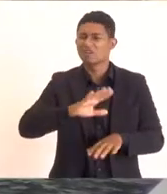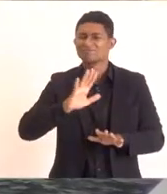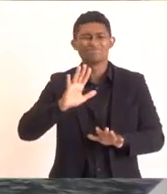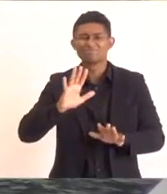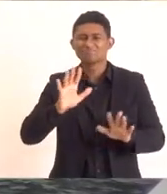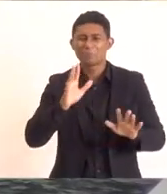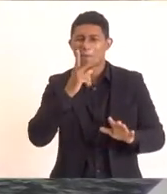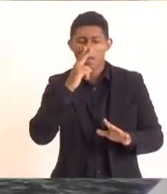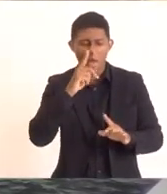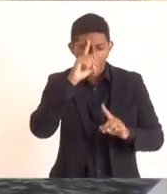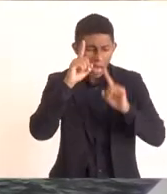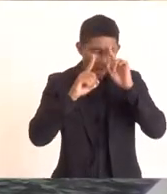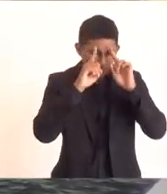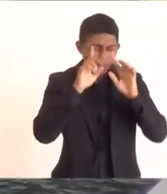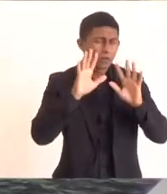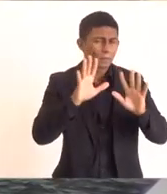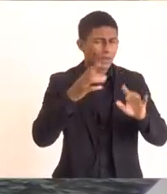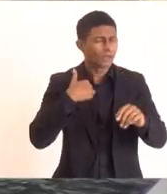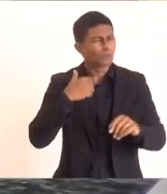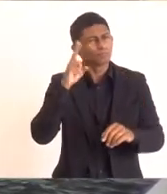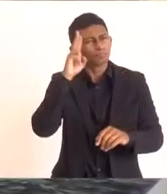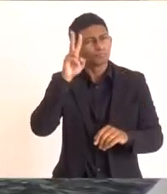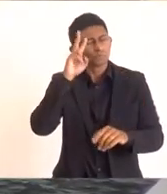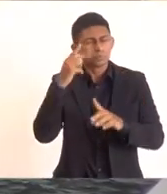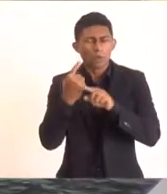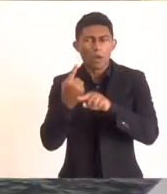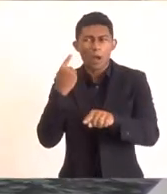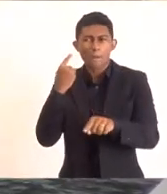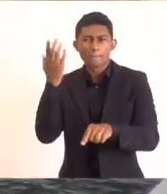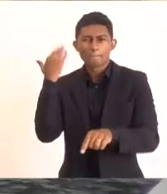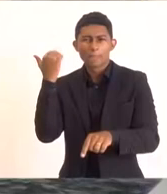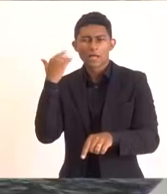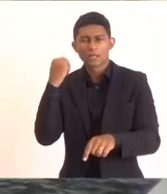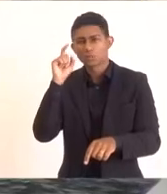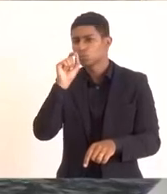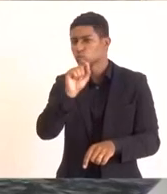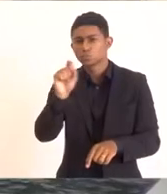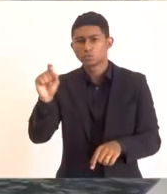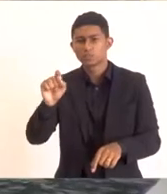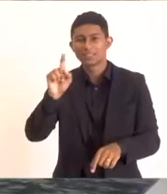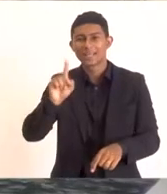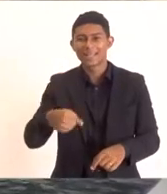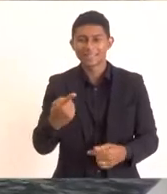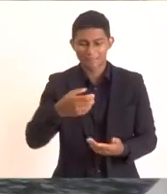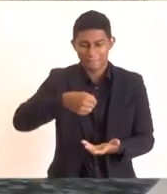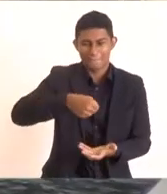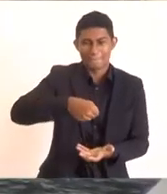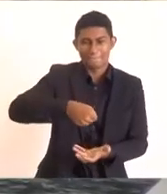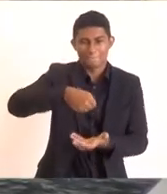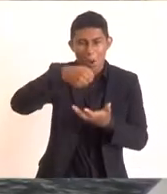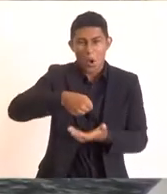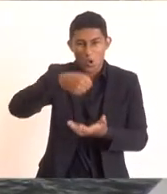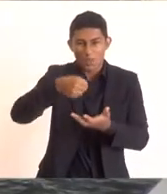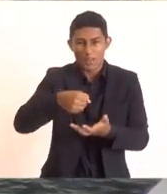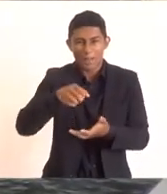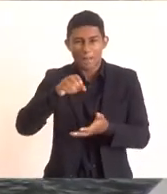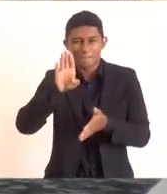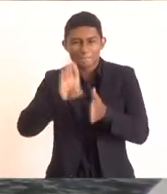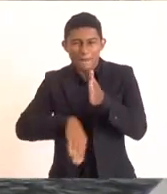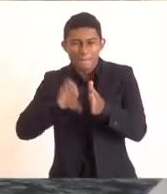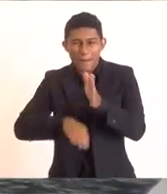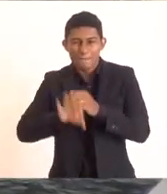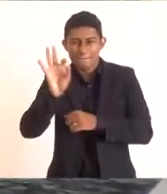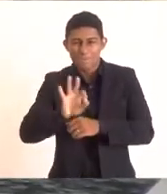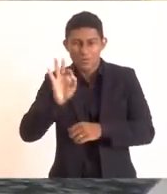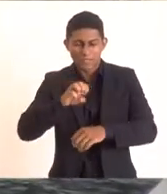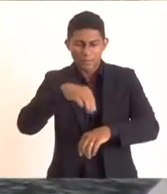roda. A primeira é a de estabelecimento de bolsas de mestrado e doutorados dirigidas